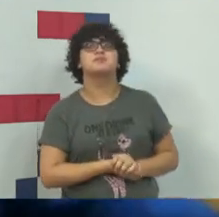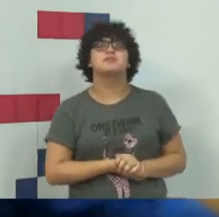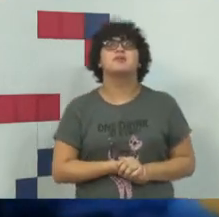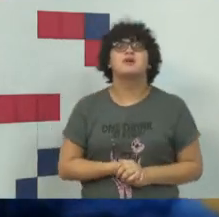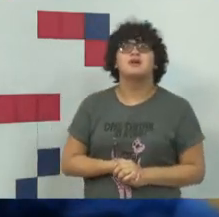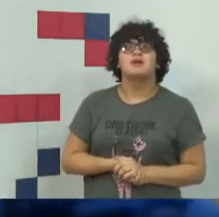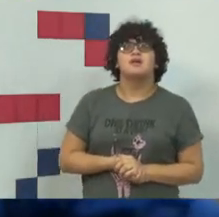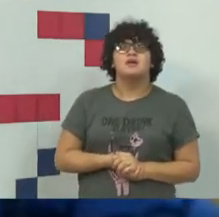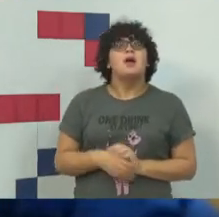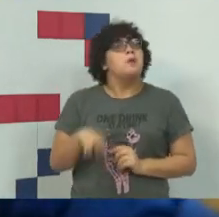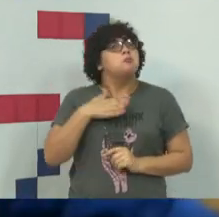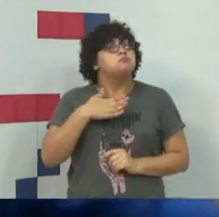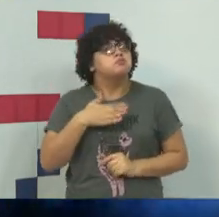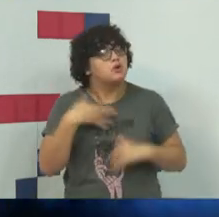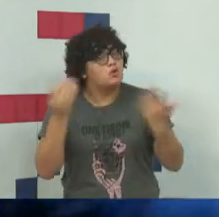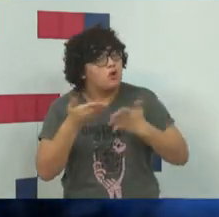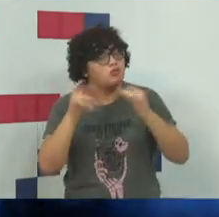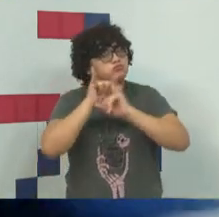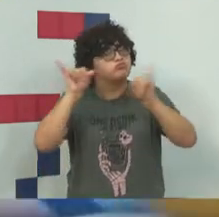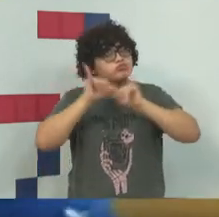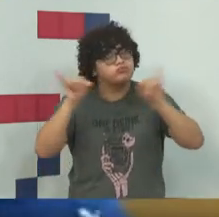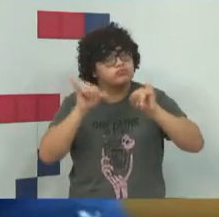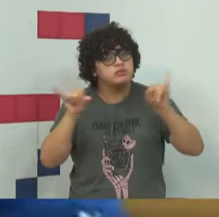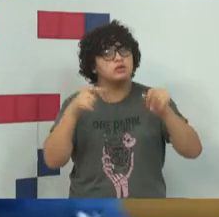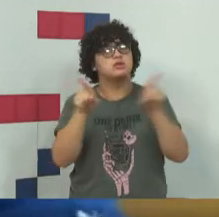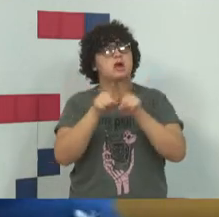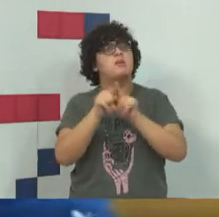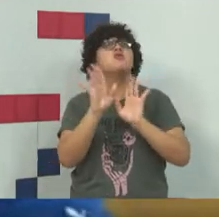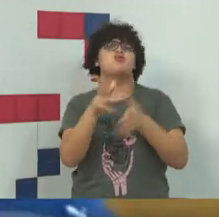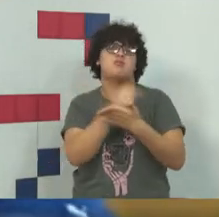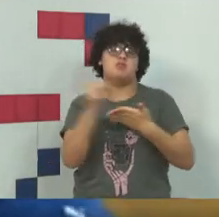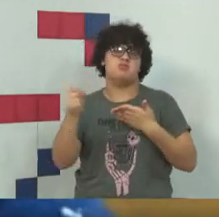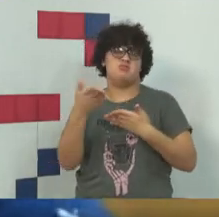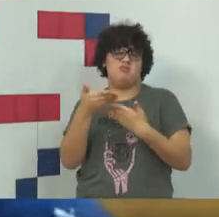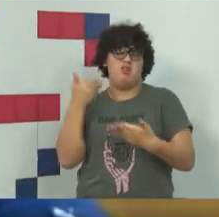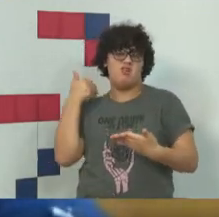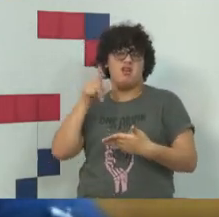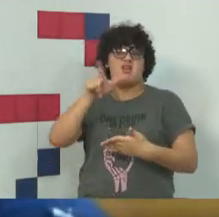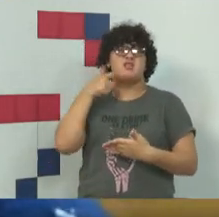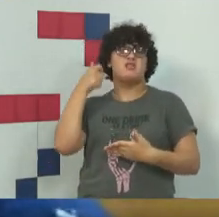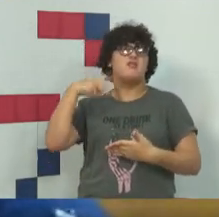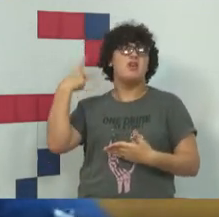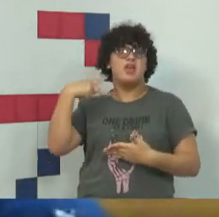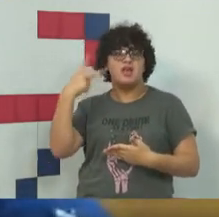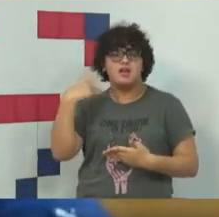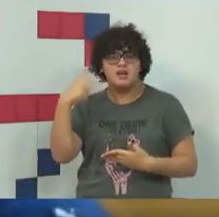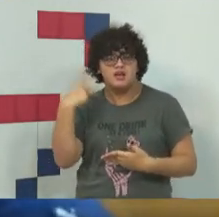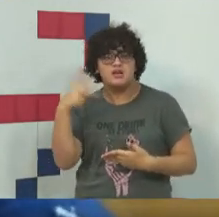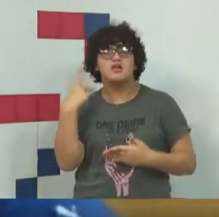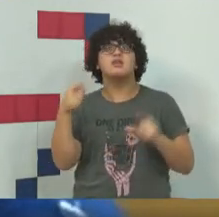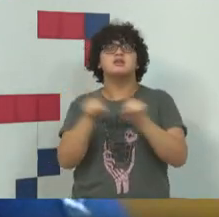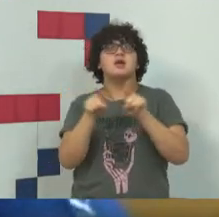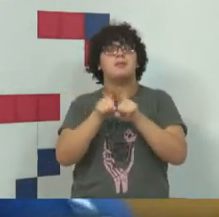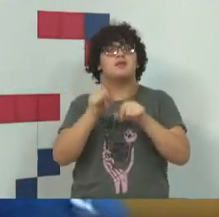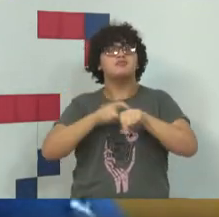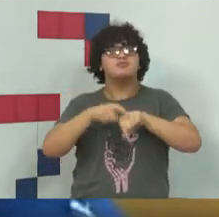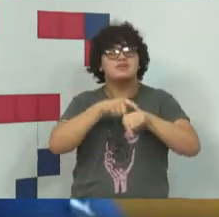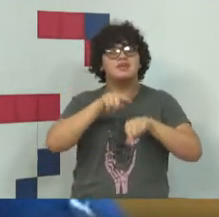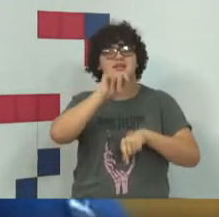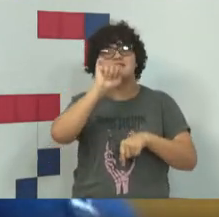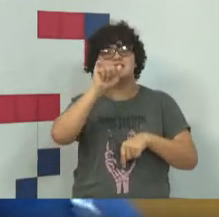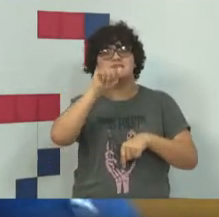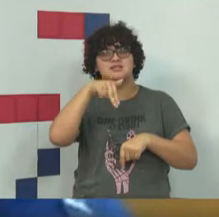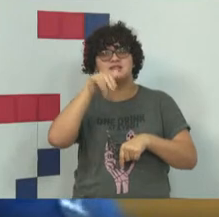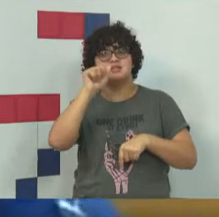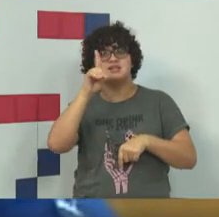as minhas campanhas, eu já fui vereador, já fui candidato lá para o peito de Indaiatuba, está dando para